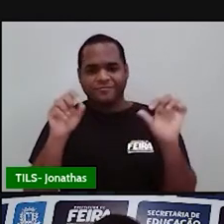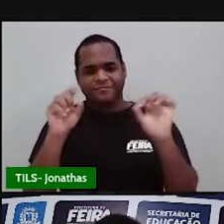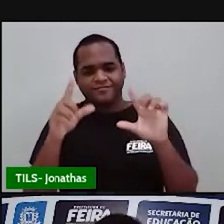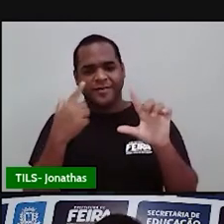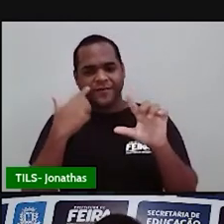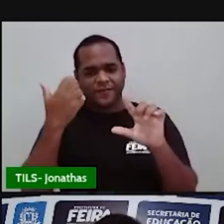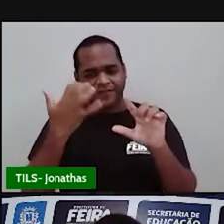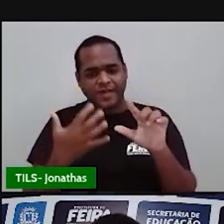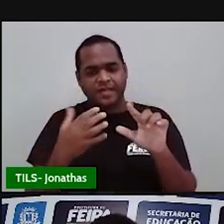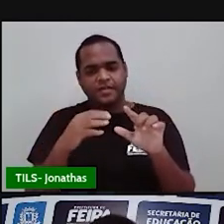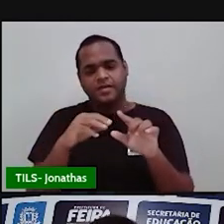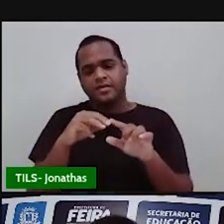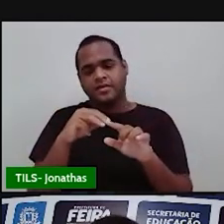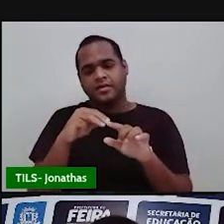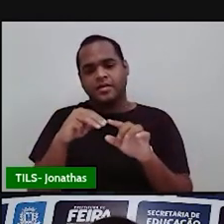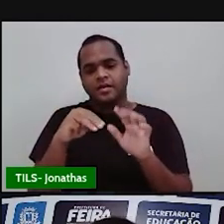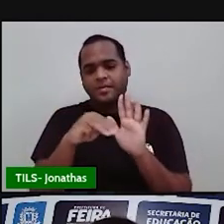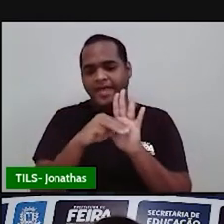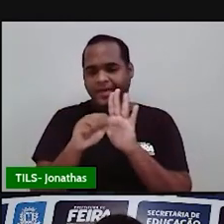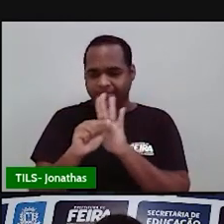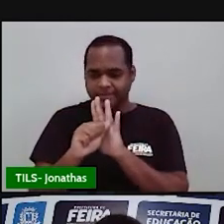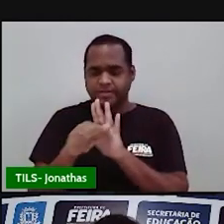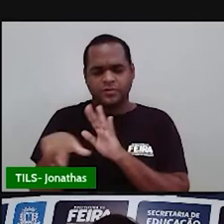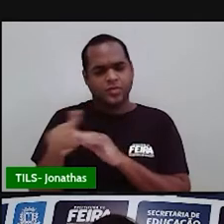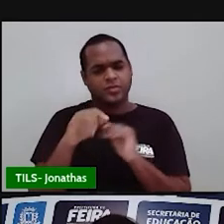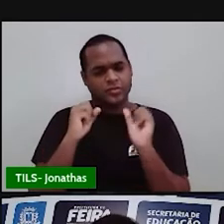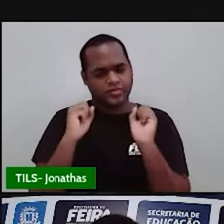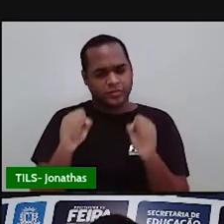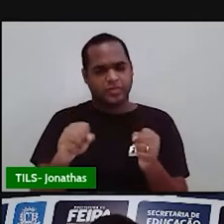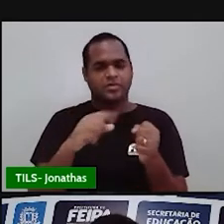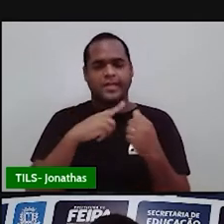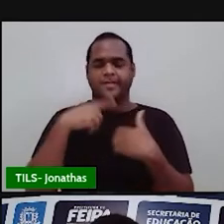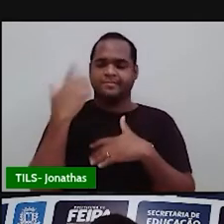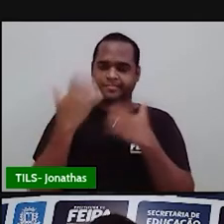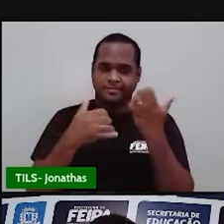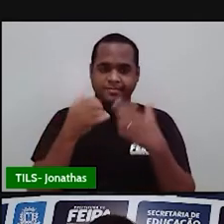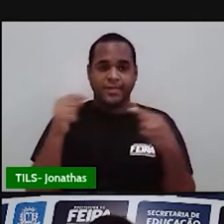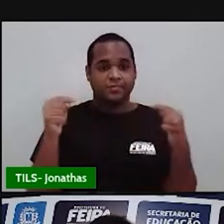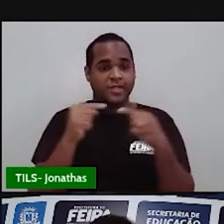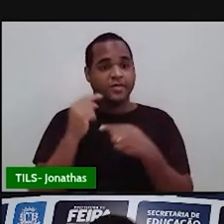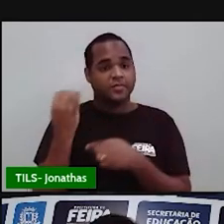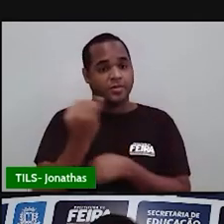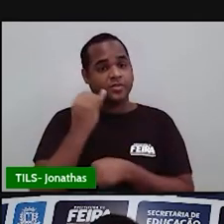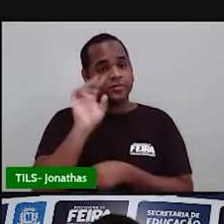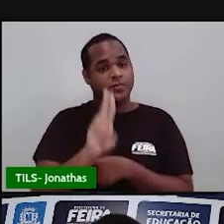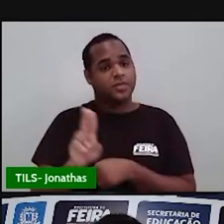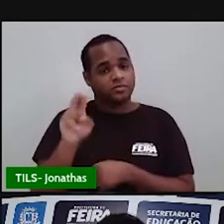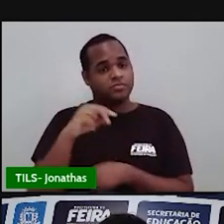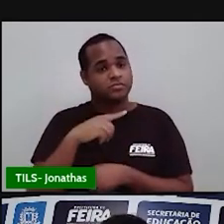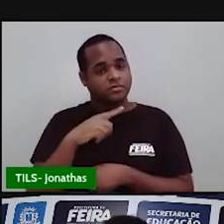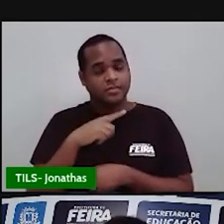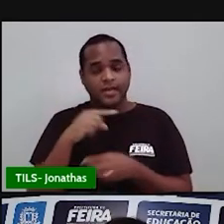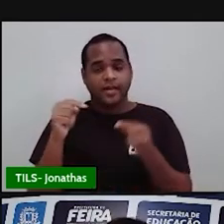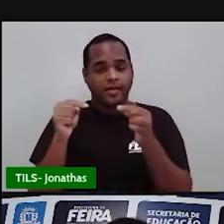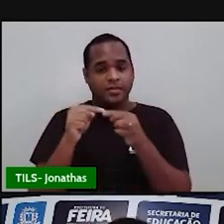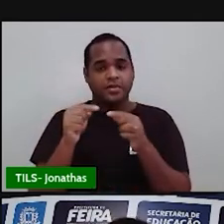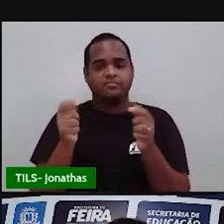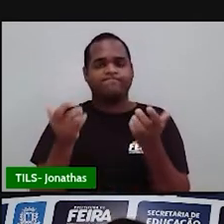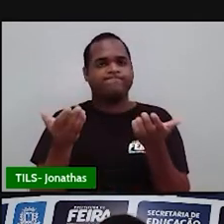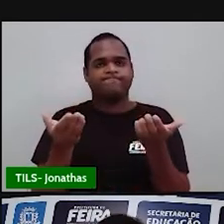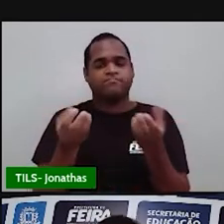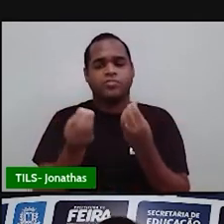coisa da média aritmética, então aqui a gente vai reforçar isso, porque é uma parte muito usada, é uma parte que é muito